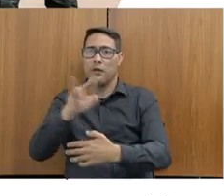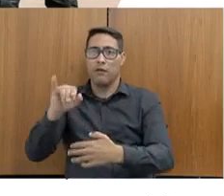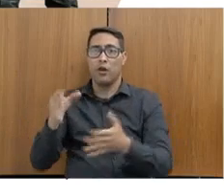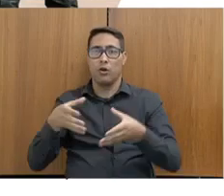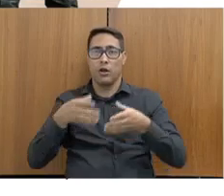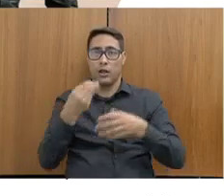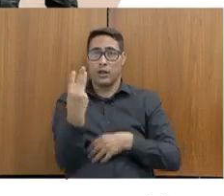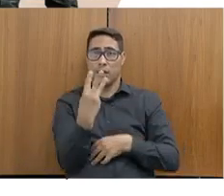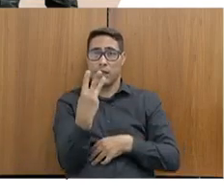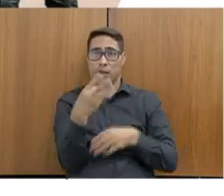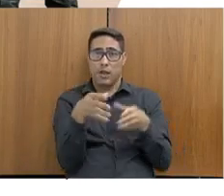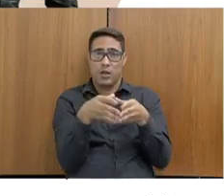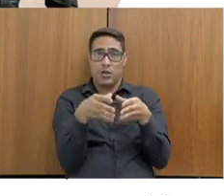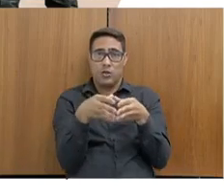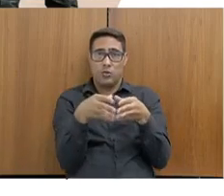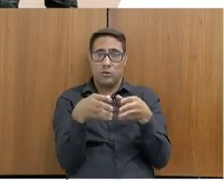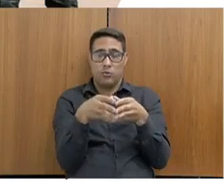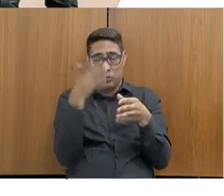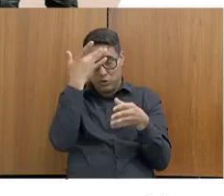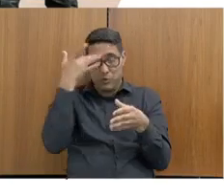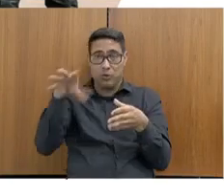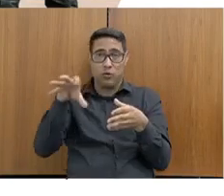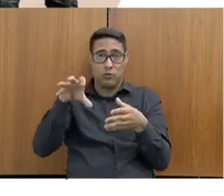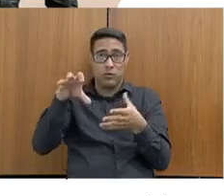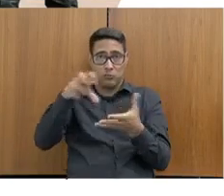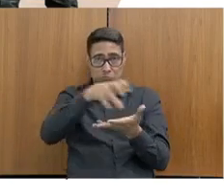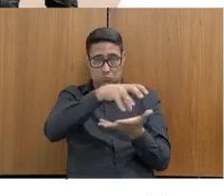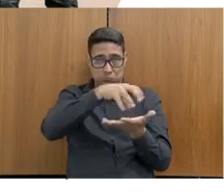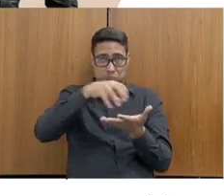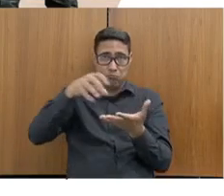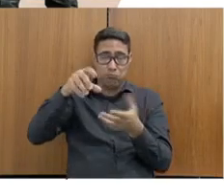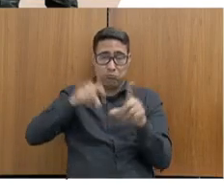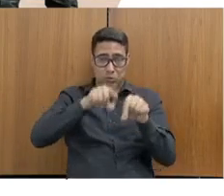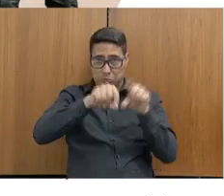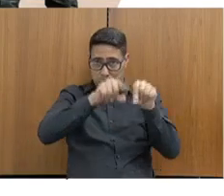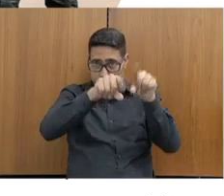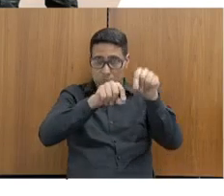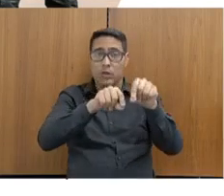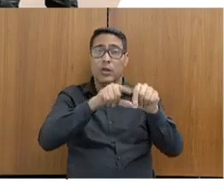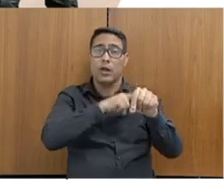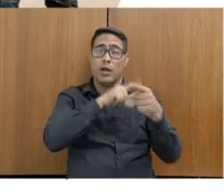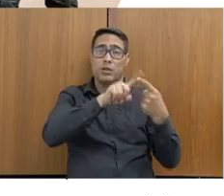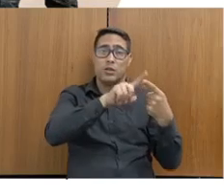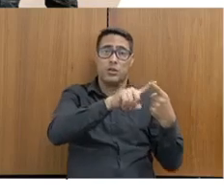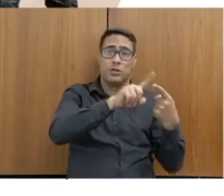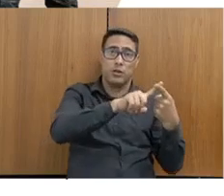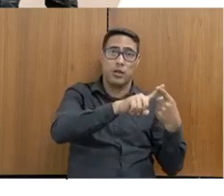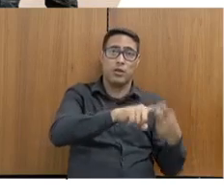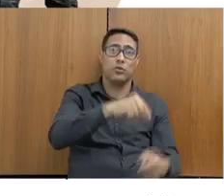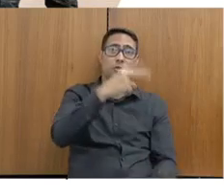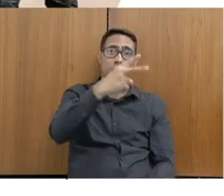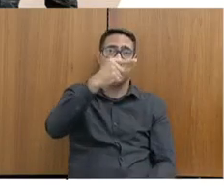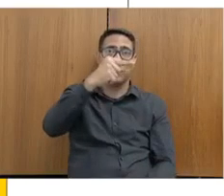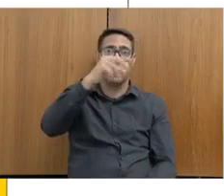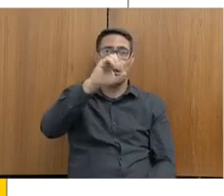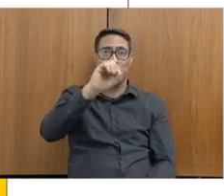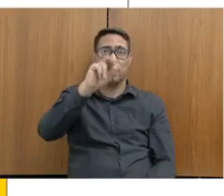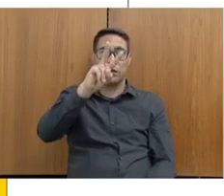com relação aos excedentes. Os agentes de segurança do sócio-educativo, nós temos aí 270 vagas ofertadas,